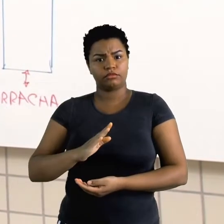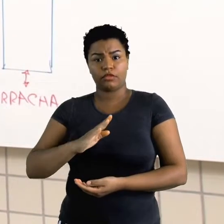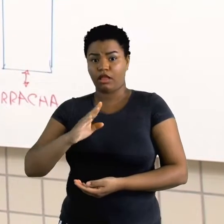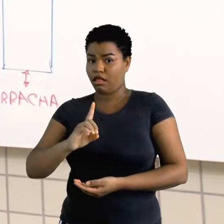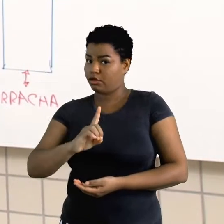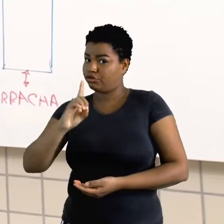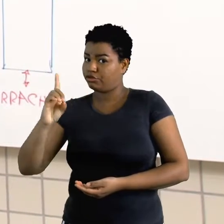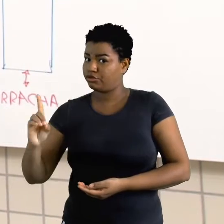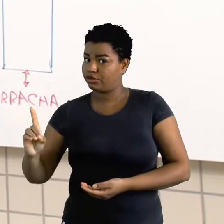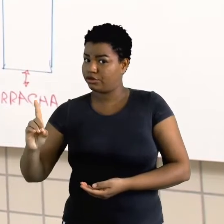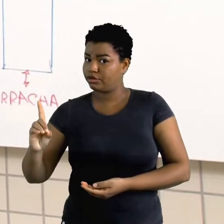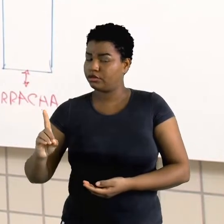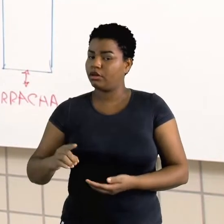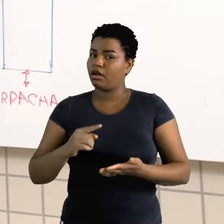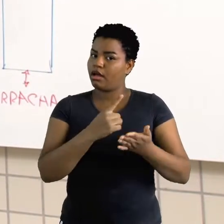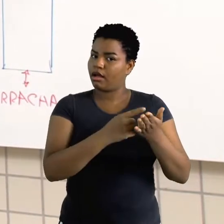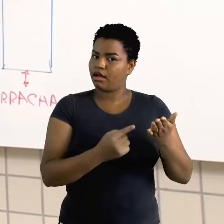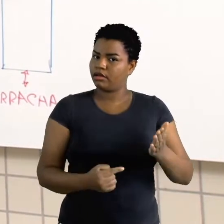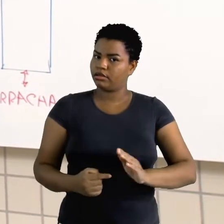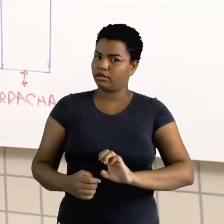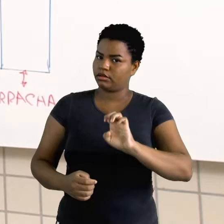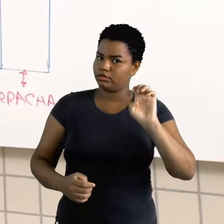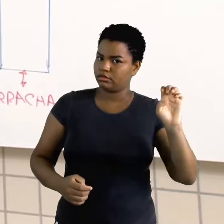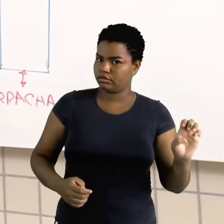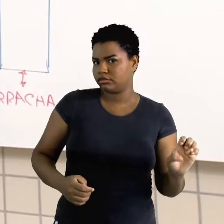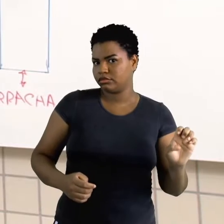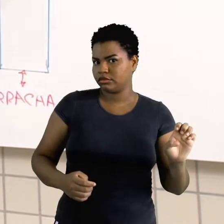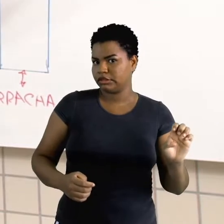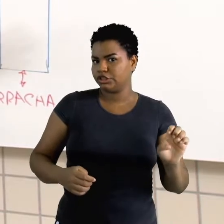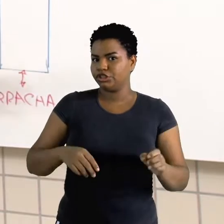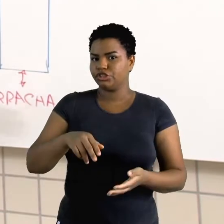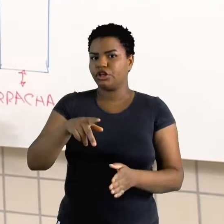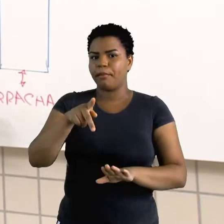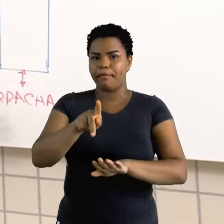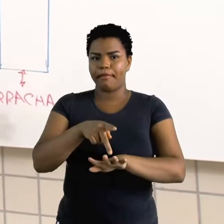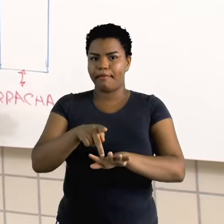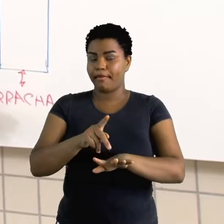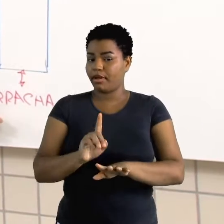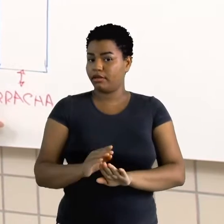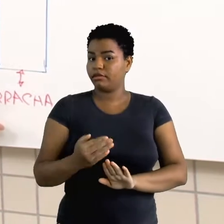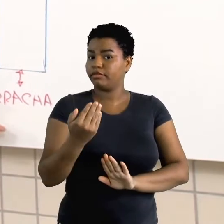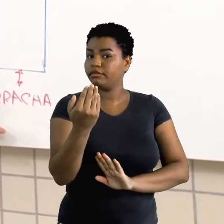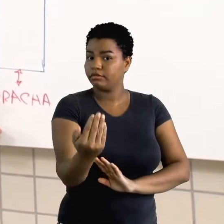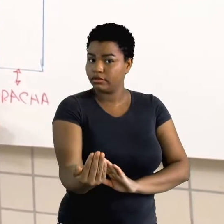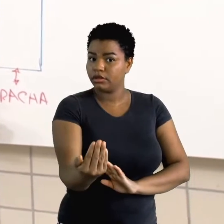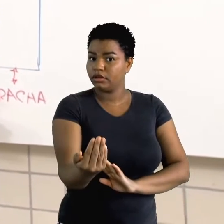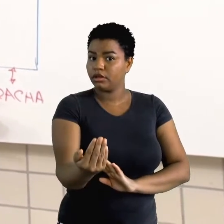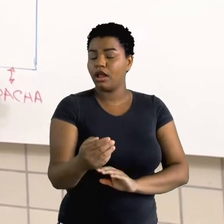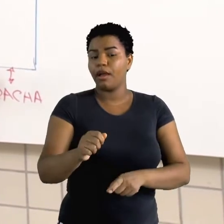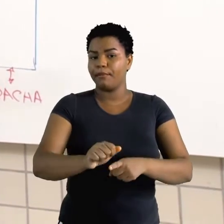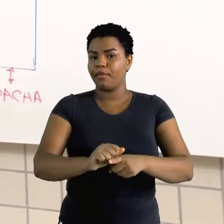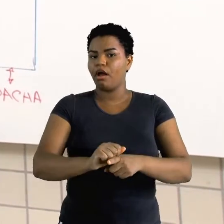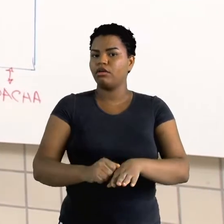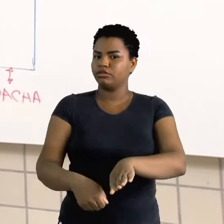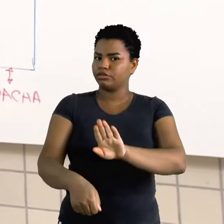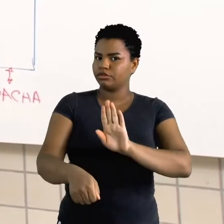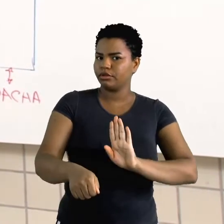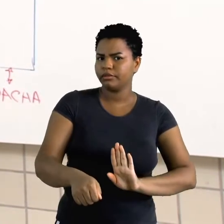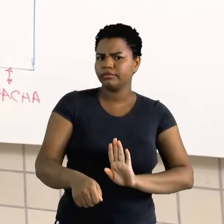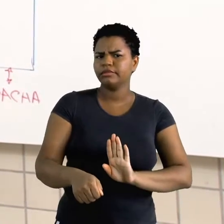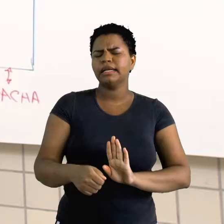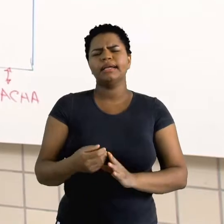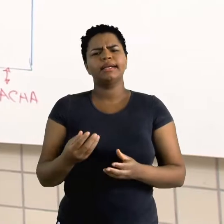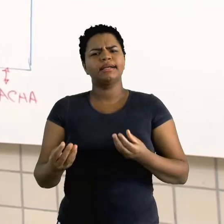caderno está do lado esquerdo, o chinelo está à frente e a borracha está atrás. Mas, professor,